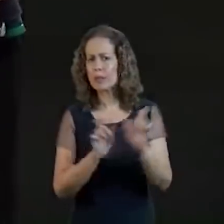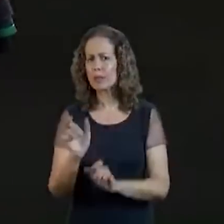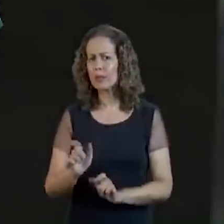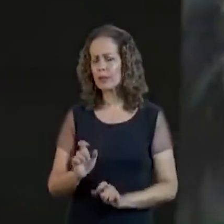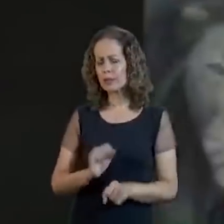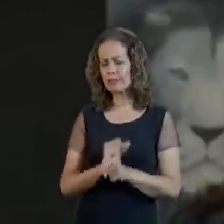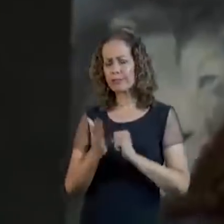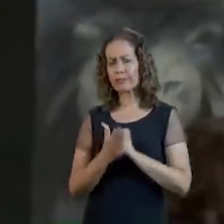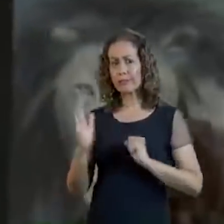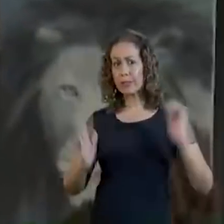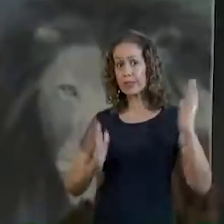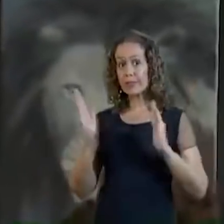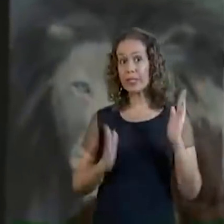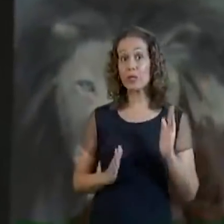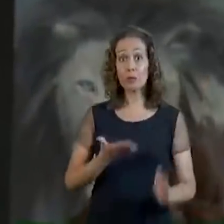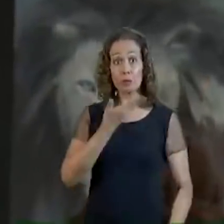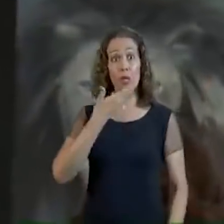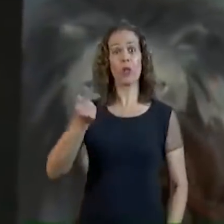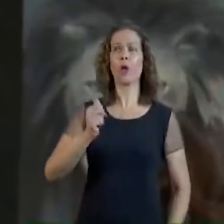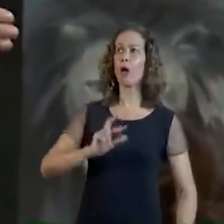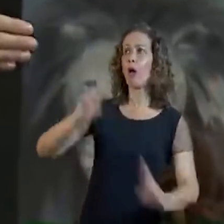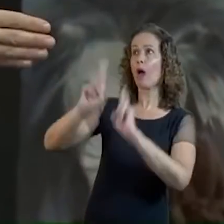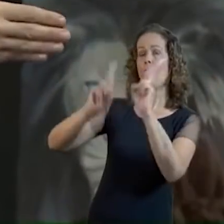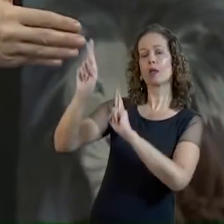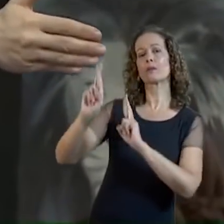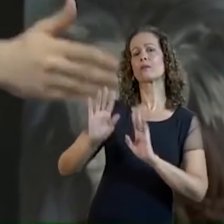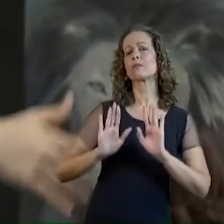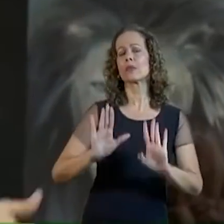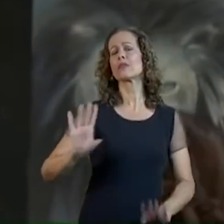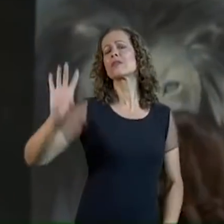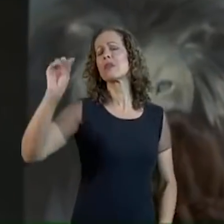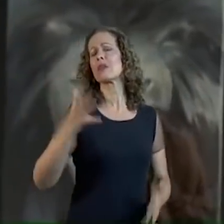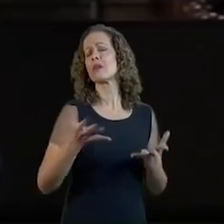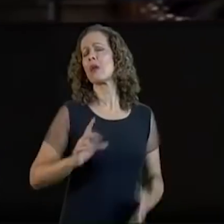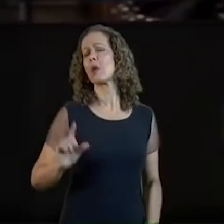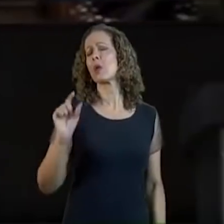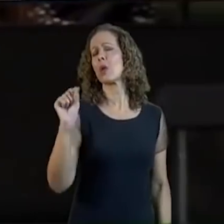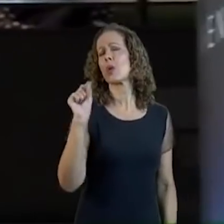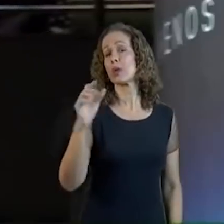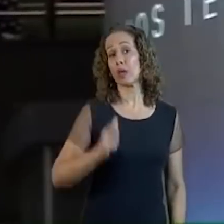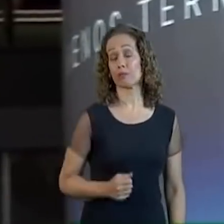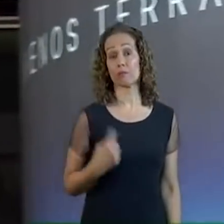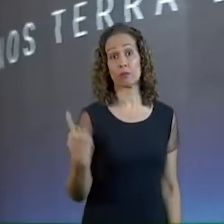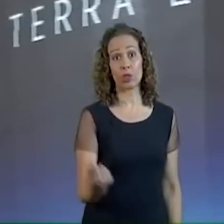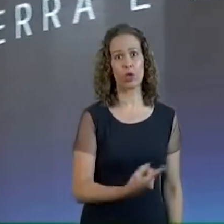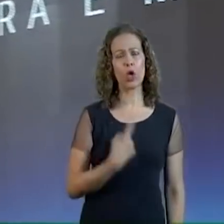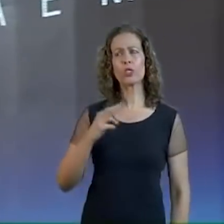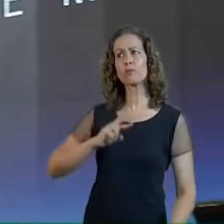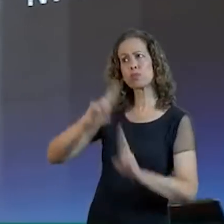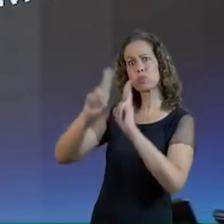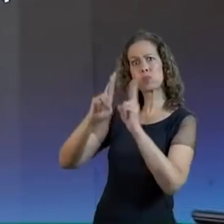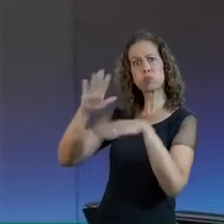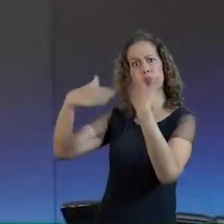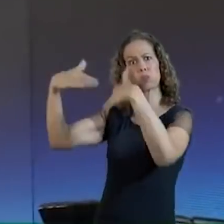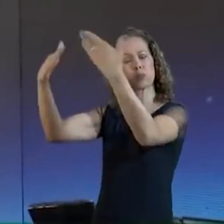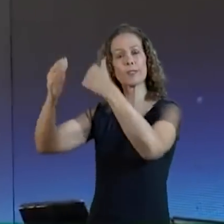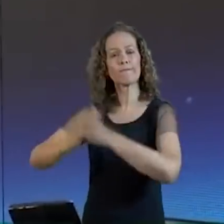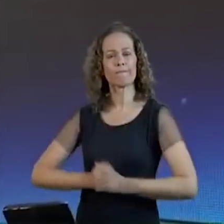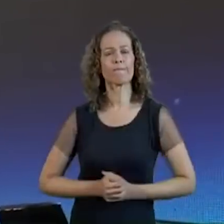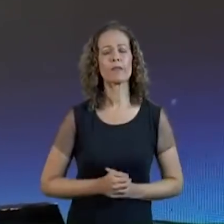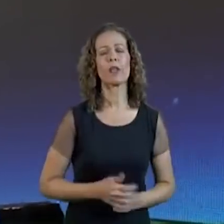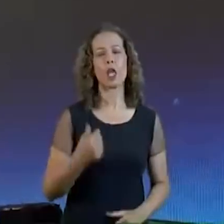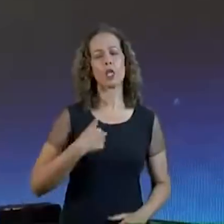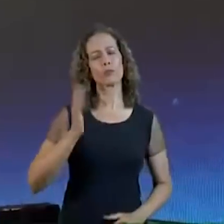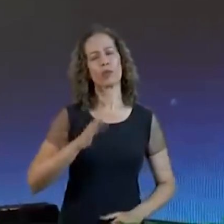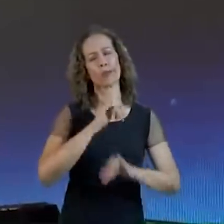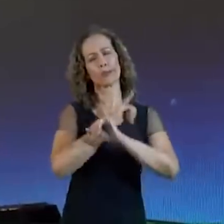avance O ele quer? Gente, eu tenho falado para as pessoas Se eu tivesse desviado ou com